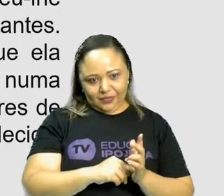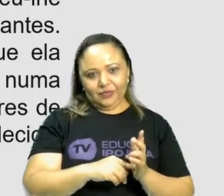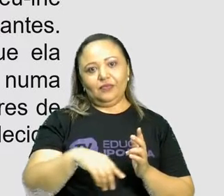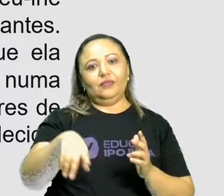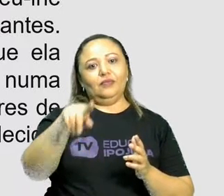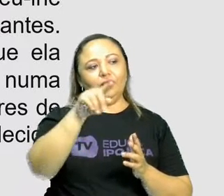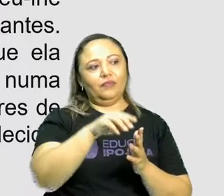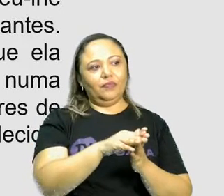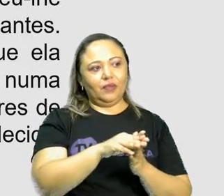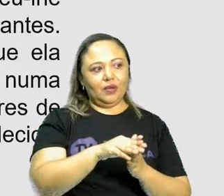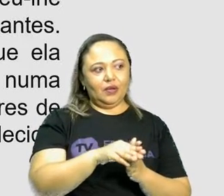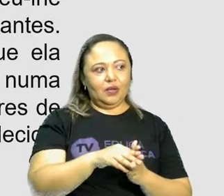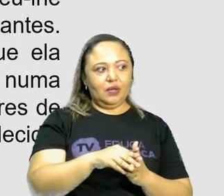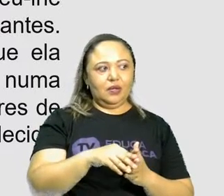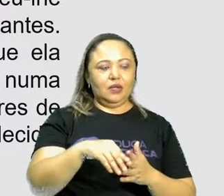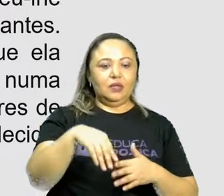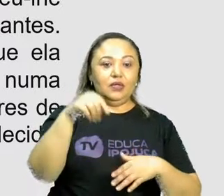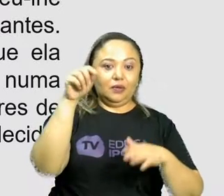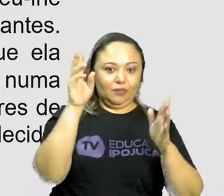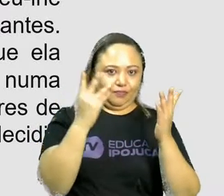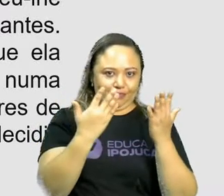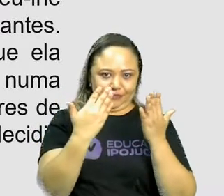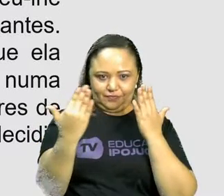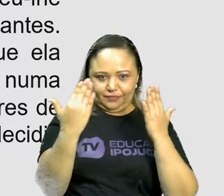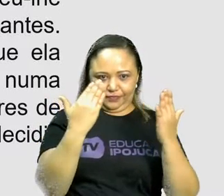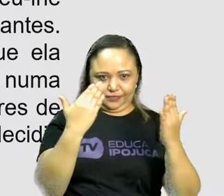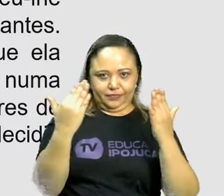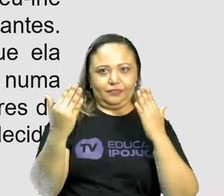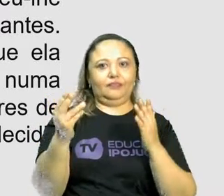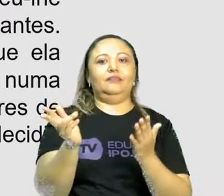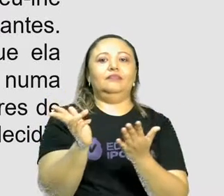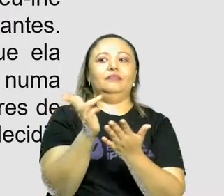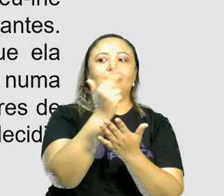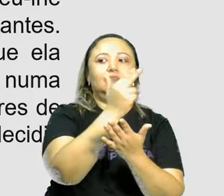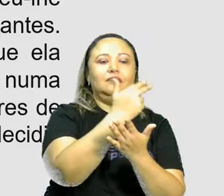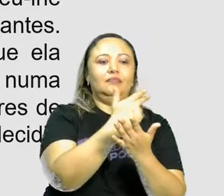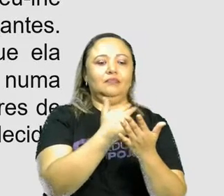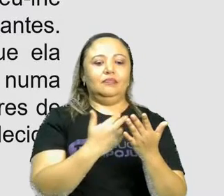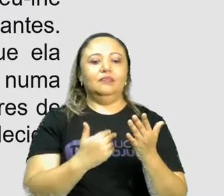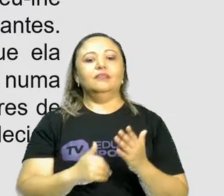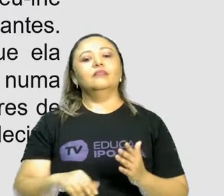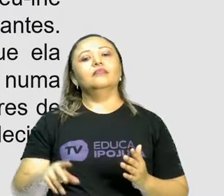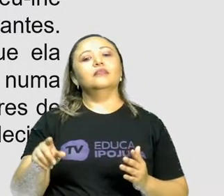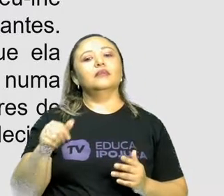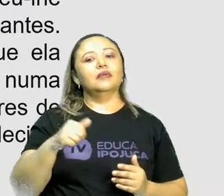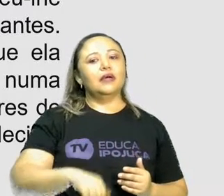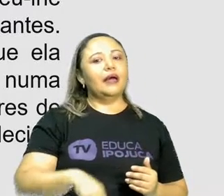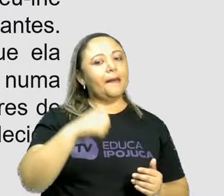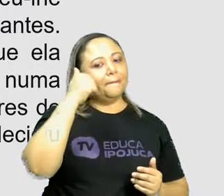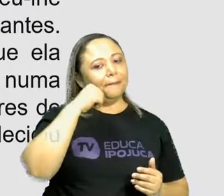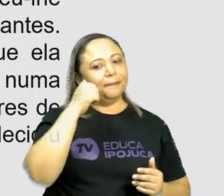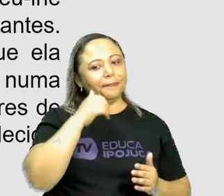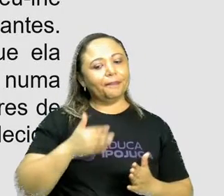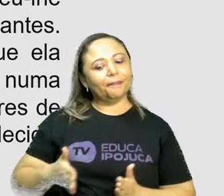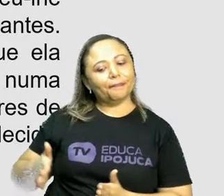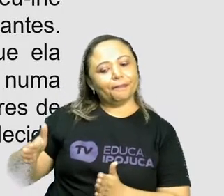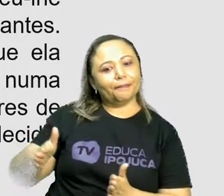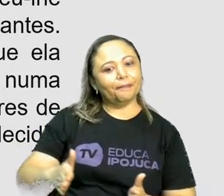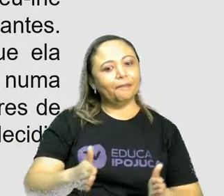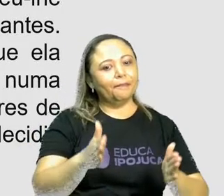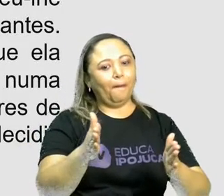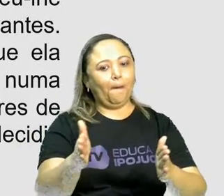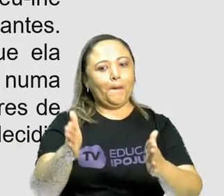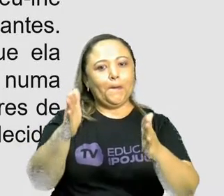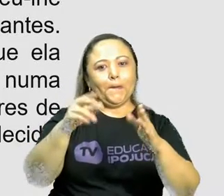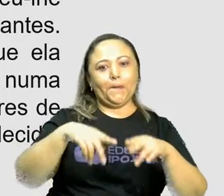Então, veja. Compare as imagens. A menina ia por uma trilha, quando de repente apareceu ali na frente um lobo enorme,